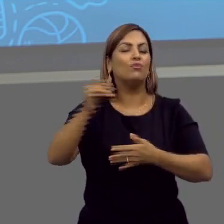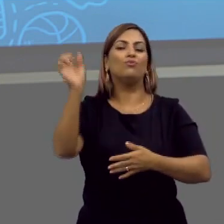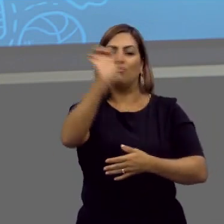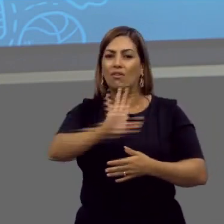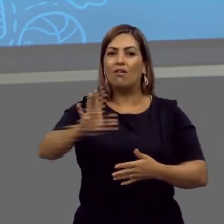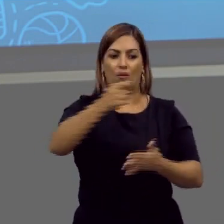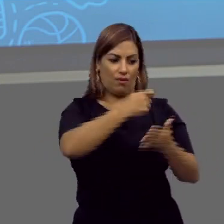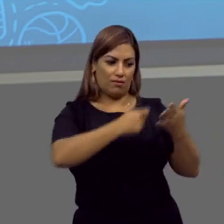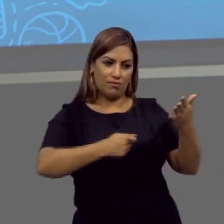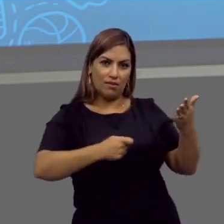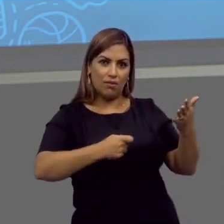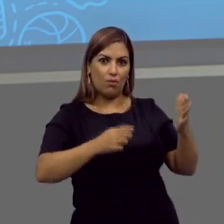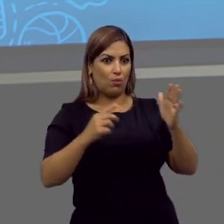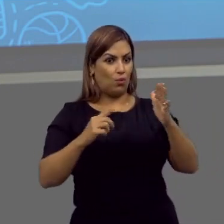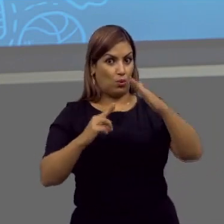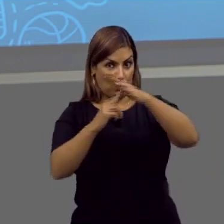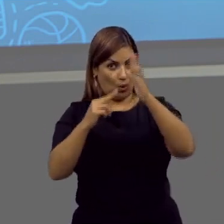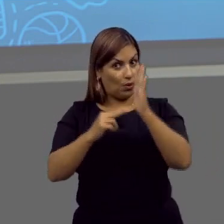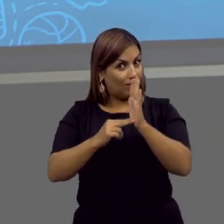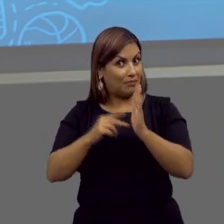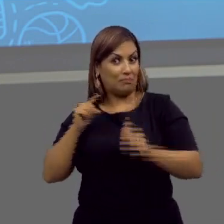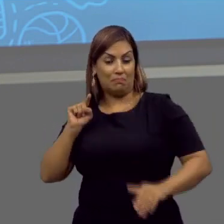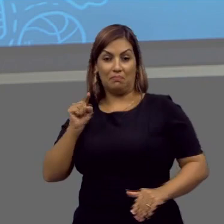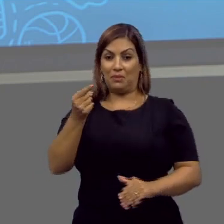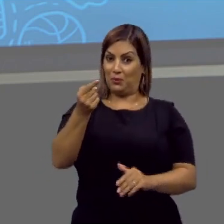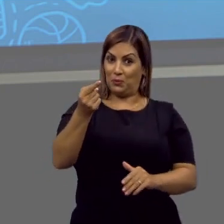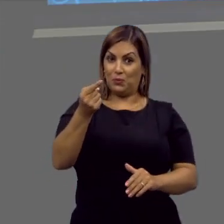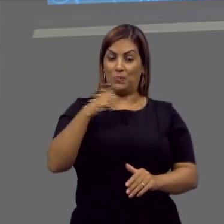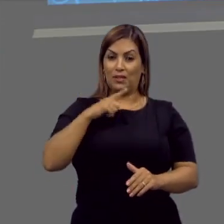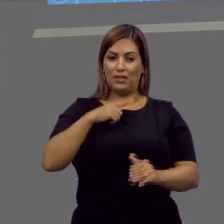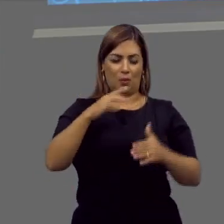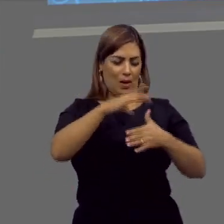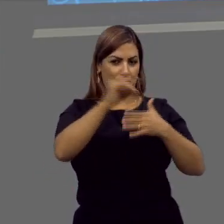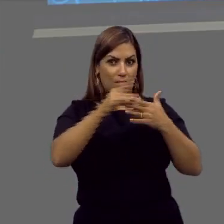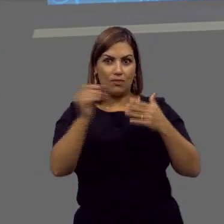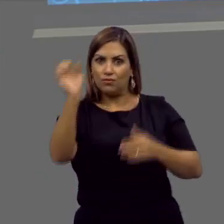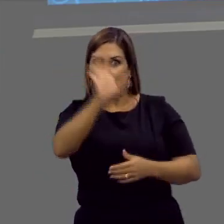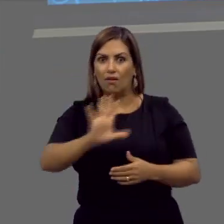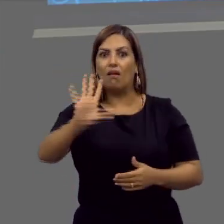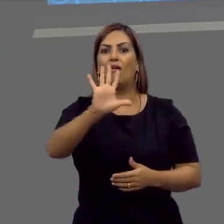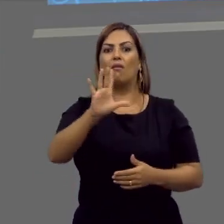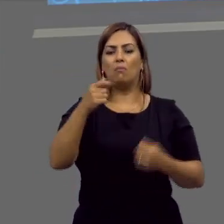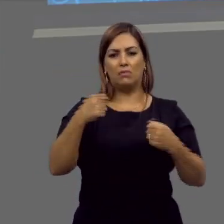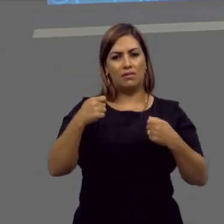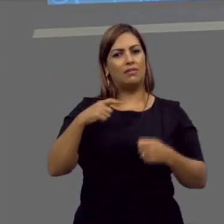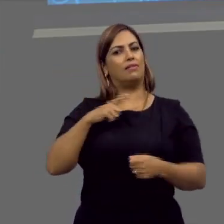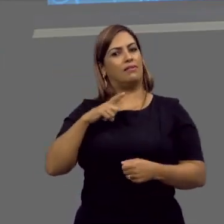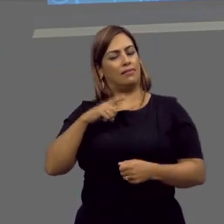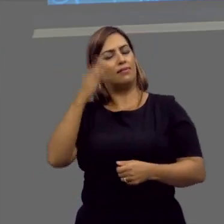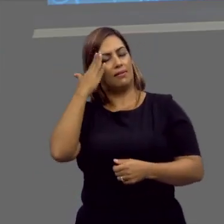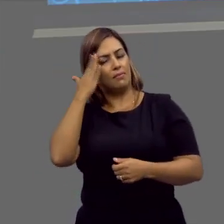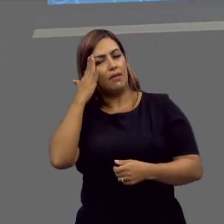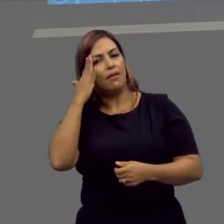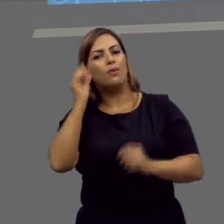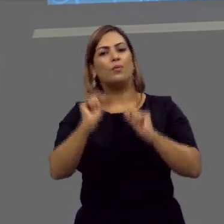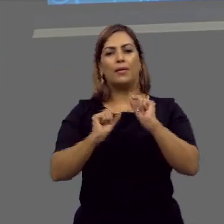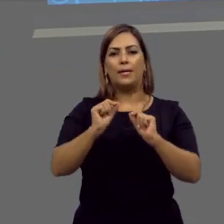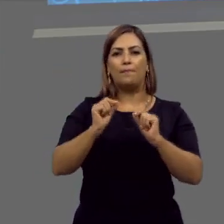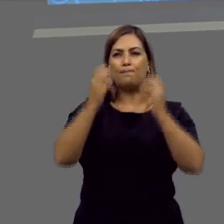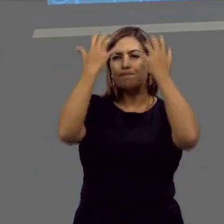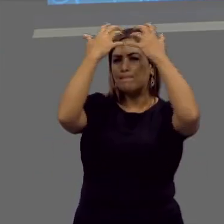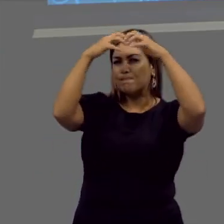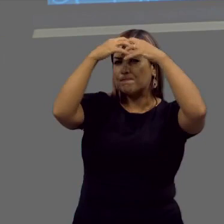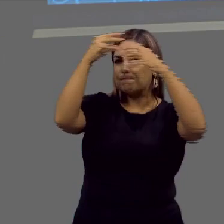gerais de uma redação, nota máxima, nota mil. E como aspecto geral, nós temos que ter condição aí,